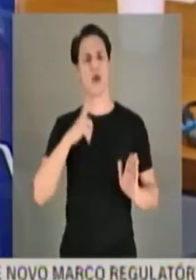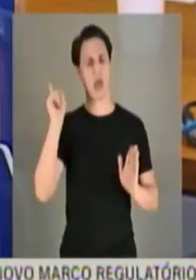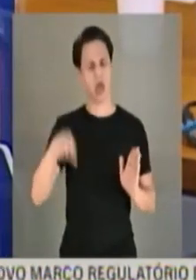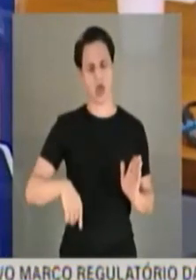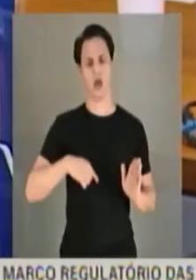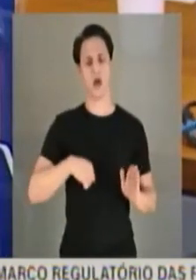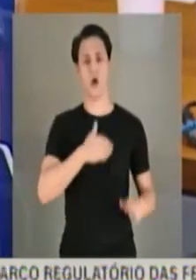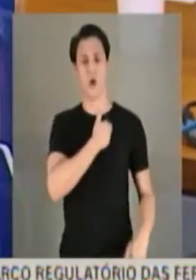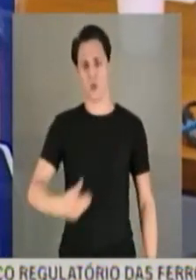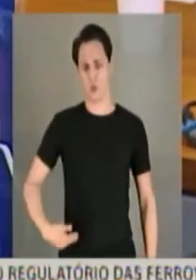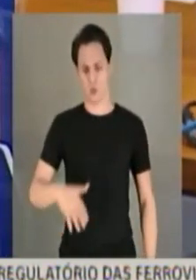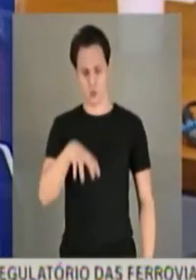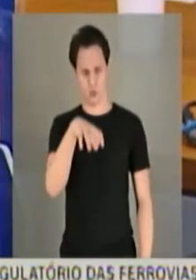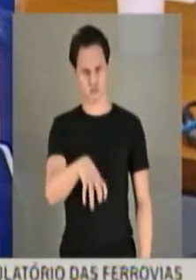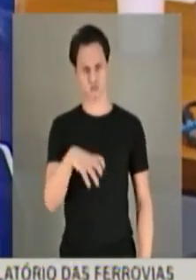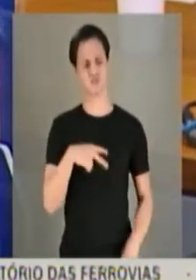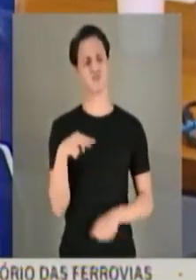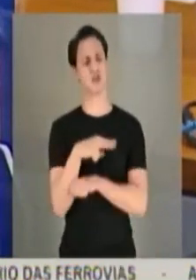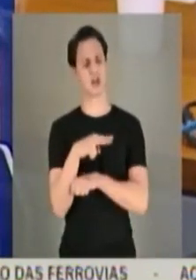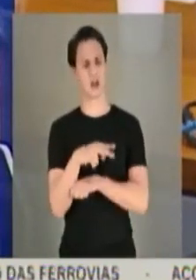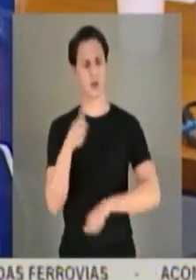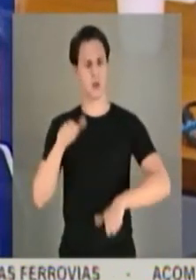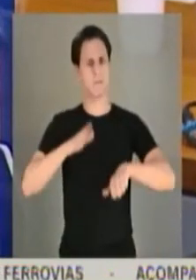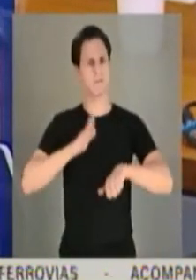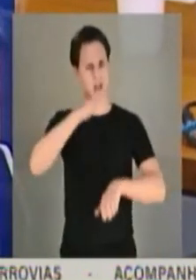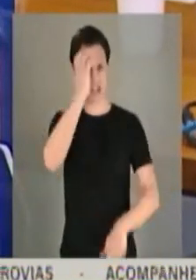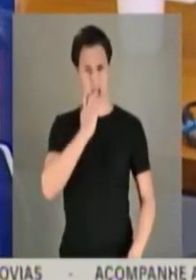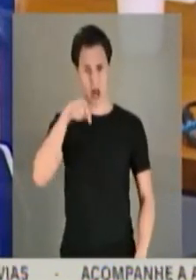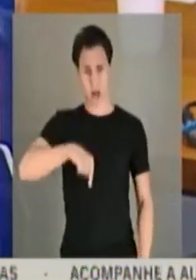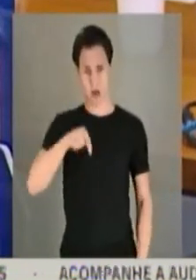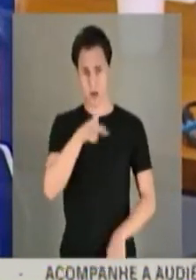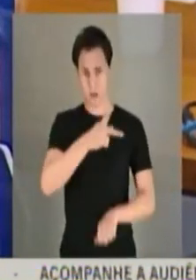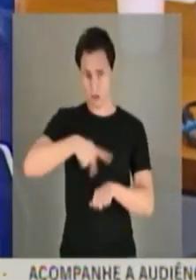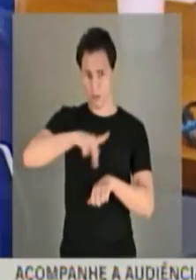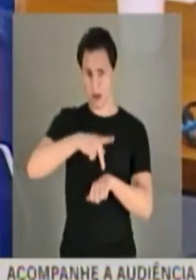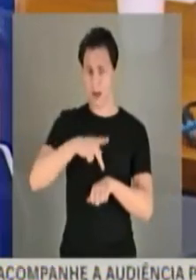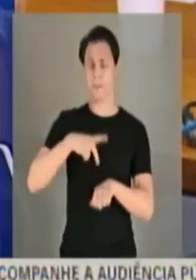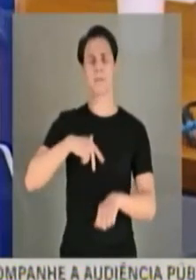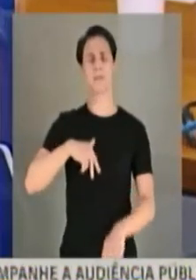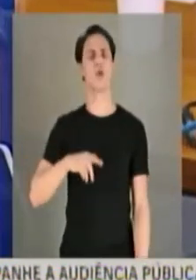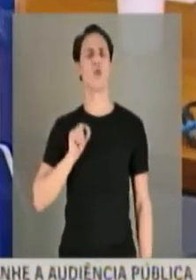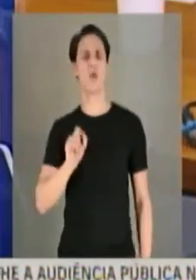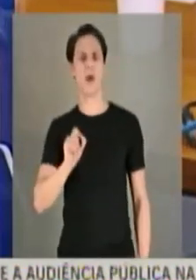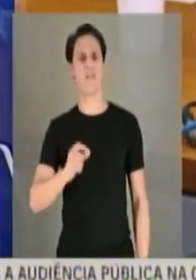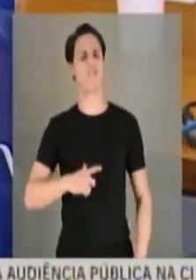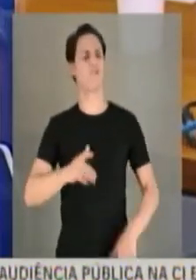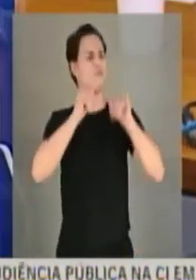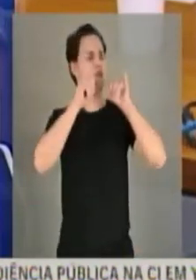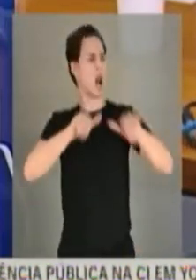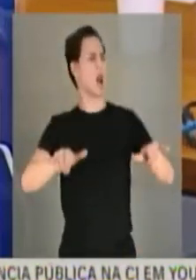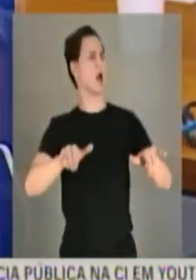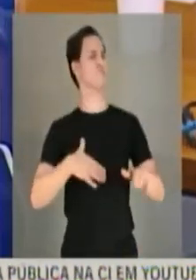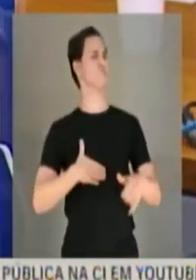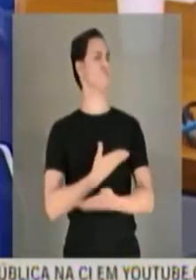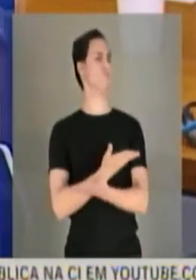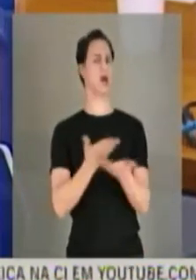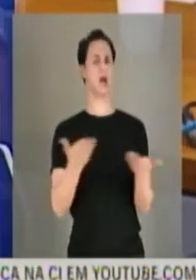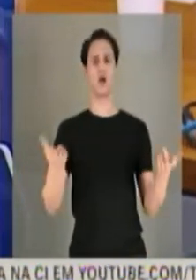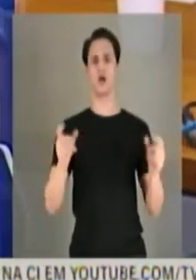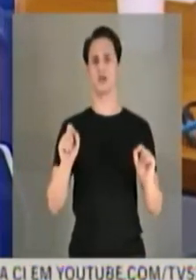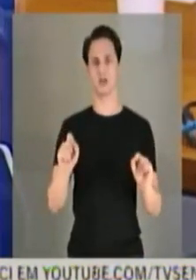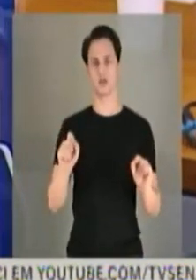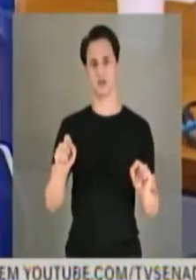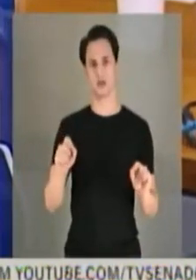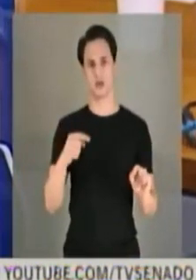fiscalização e controles mais sérios desse país, e mais do que isso, dizer publicamente, sabendo que não era, que o documento era